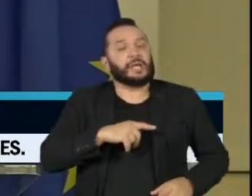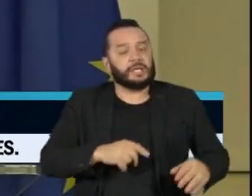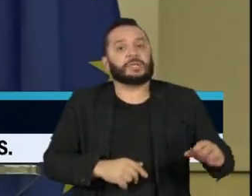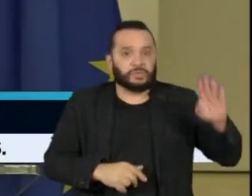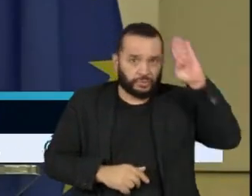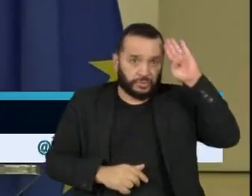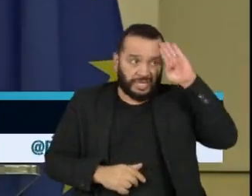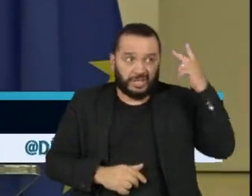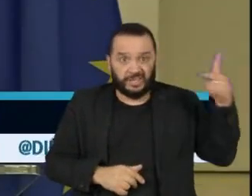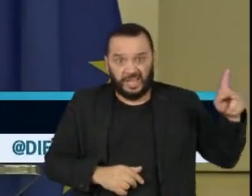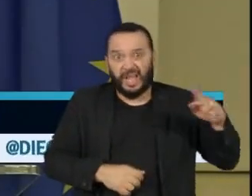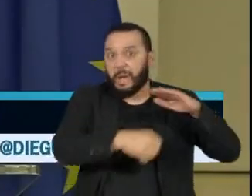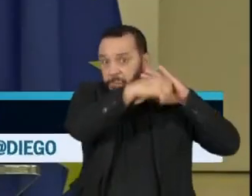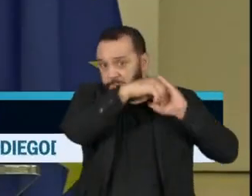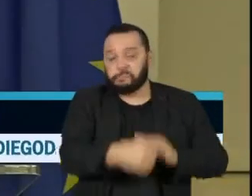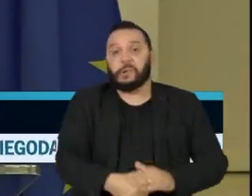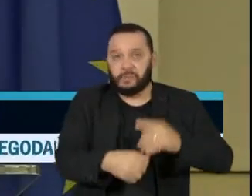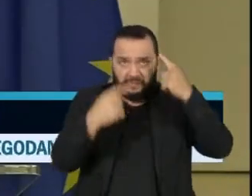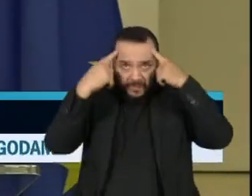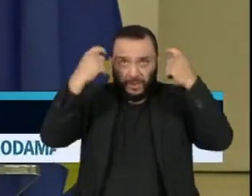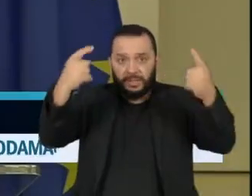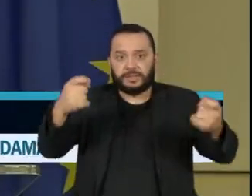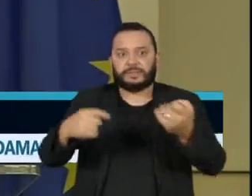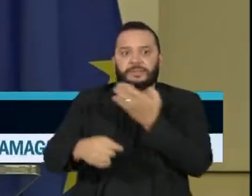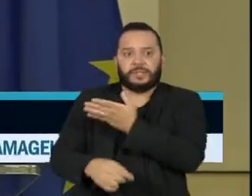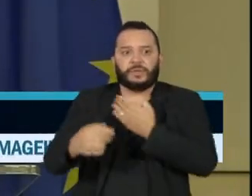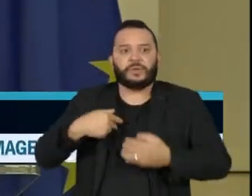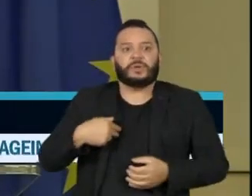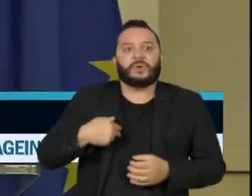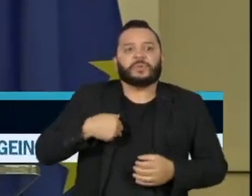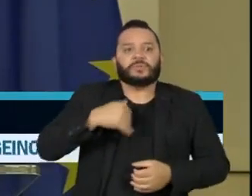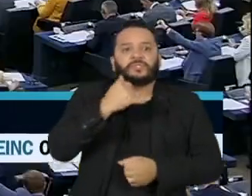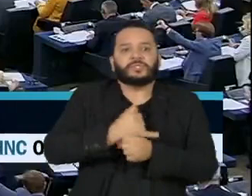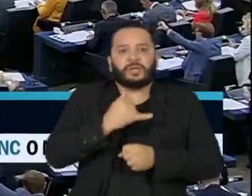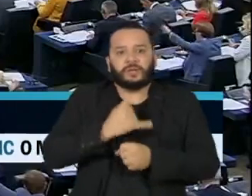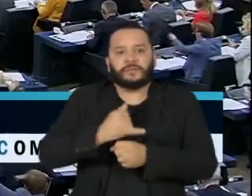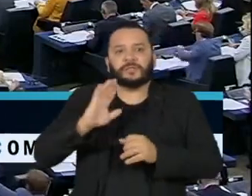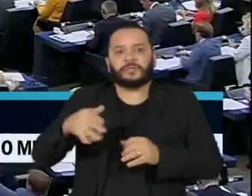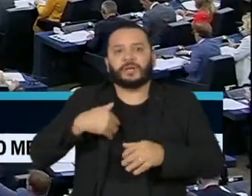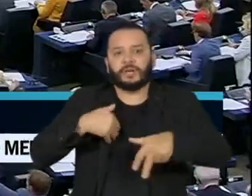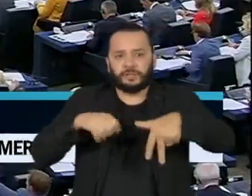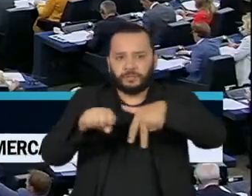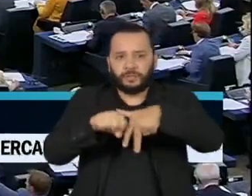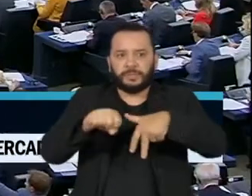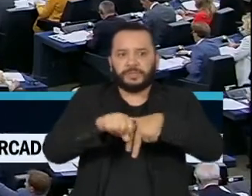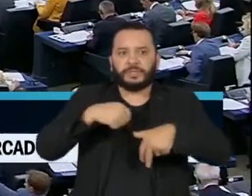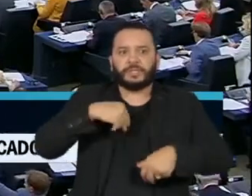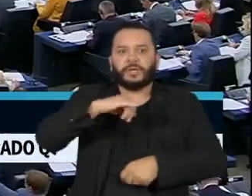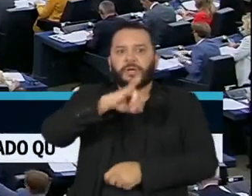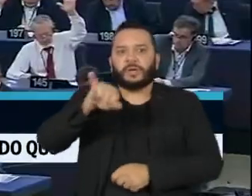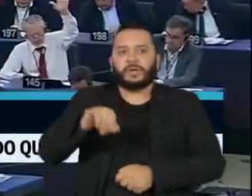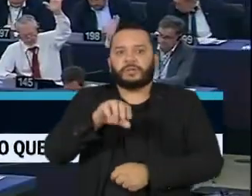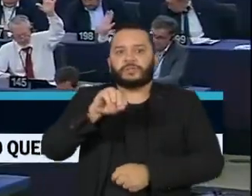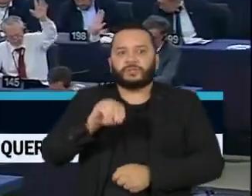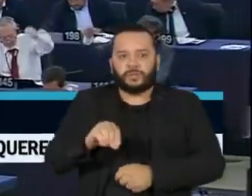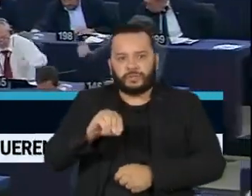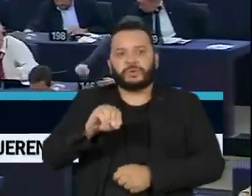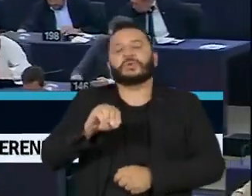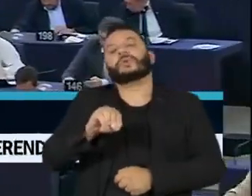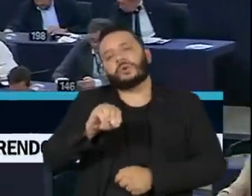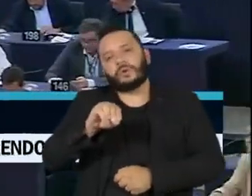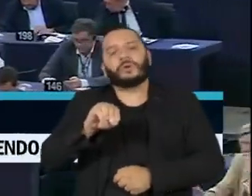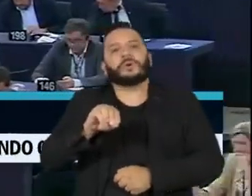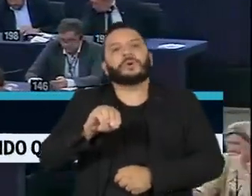O chefe da diplomacia europeia, Josep Borel, confirmou nesta quinta-feira que os ministros do exterior do bloco vão